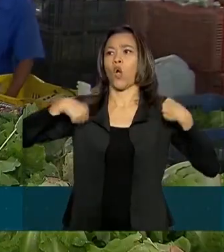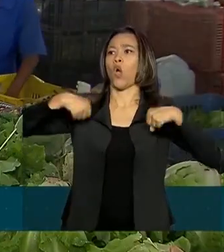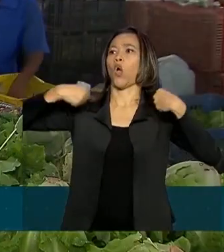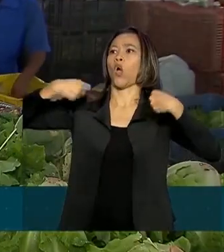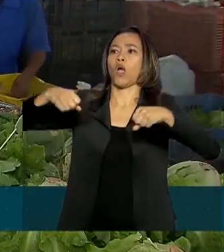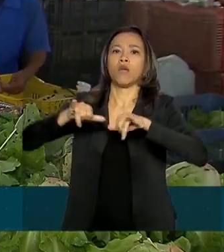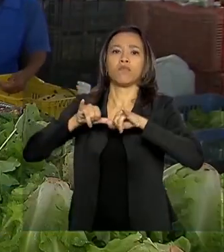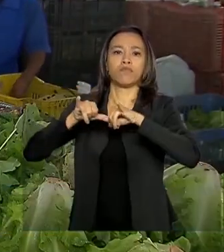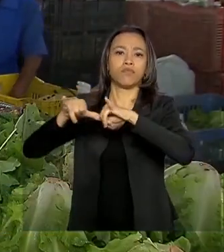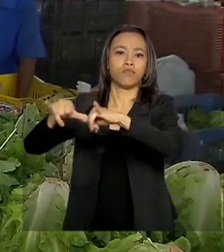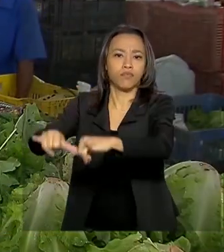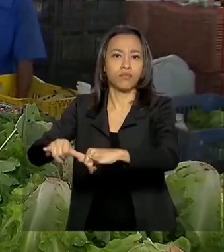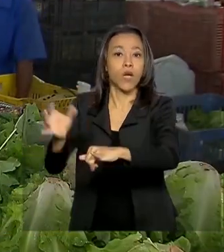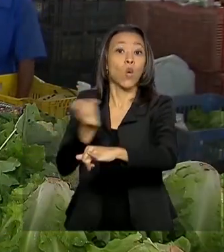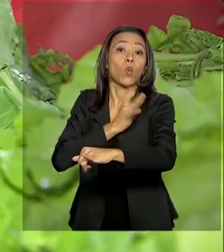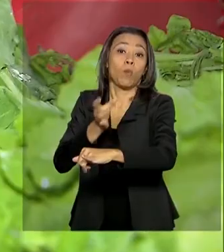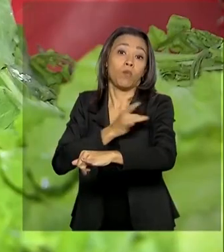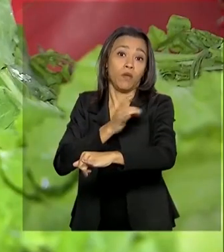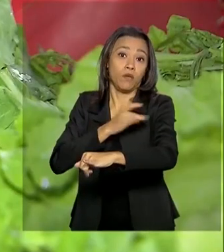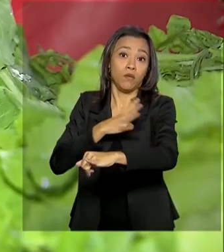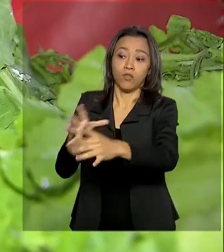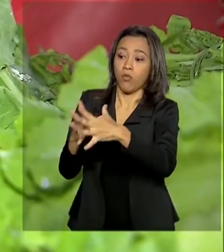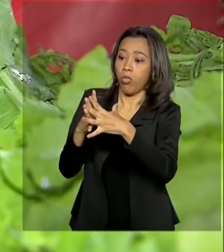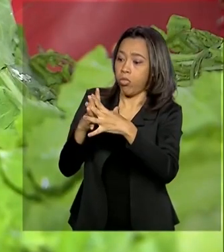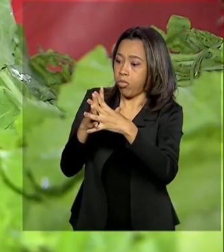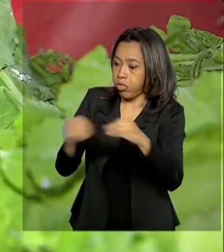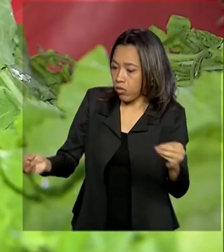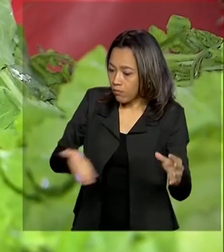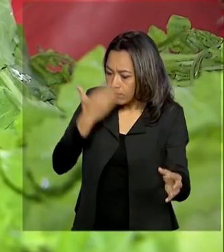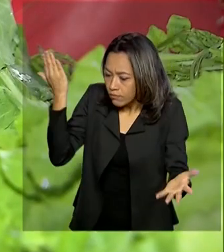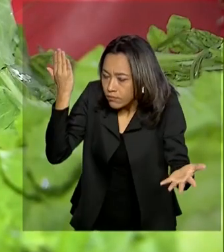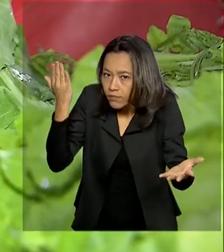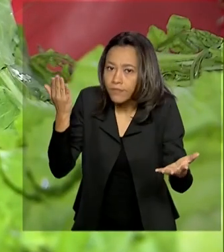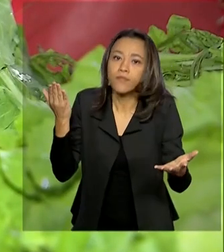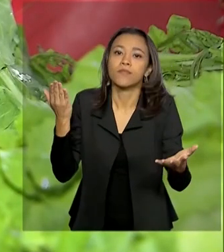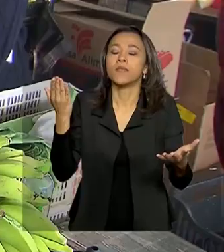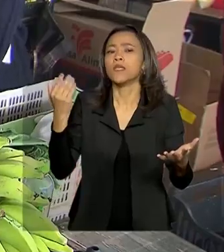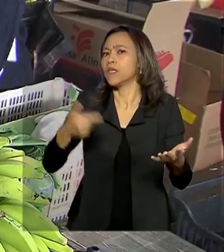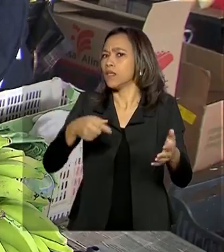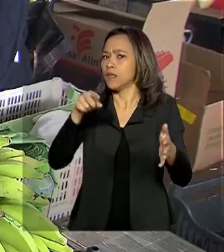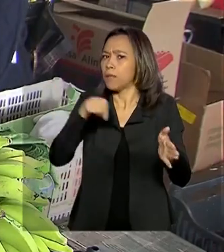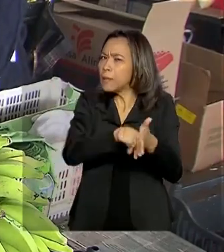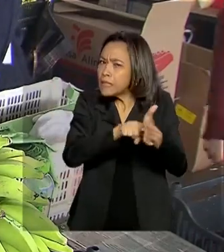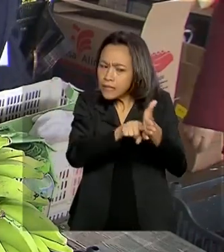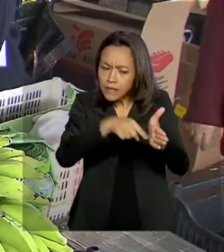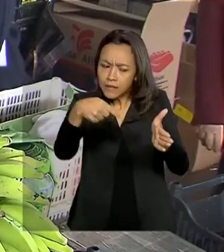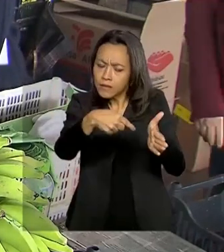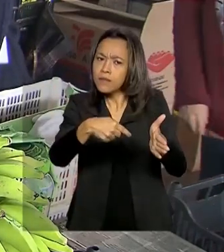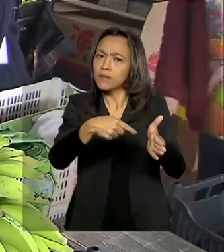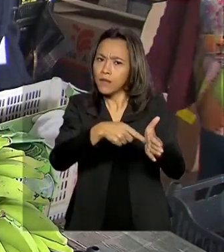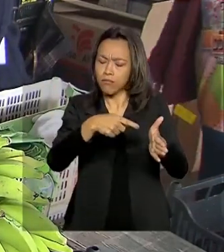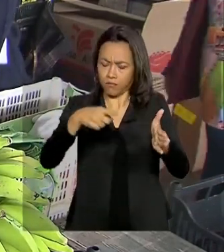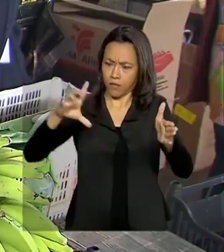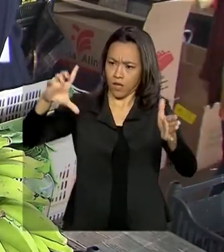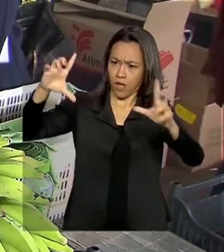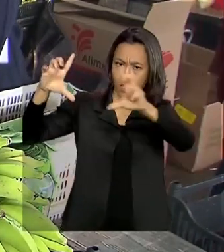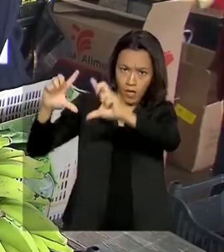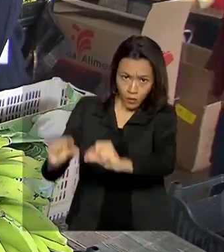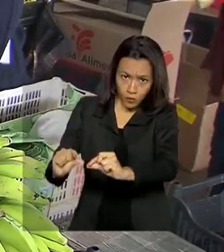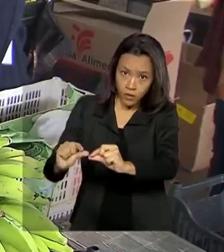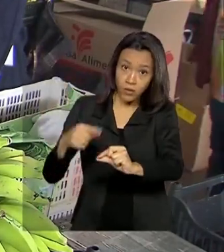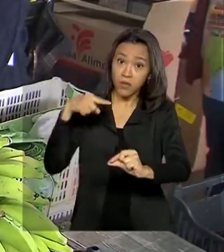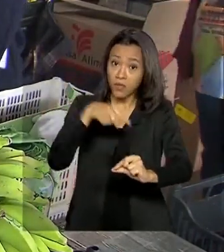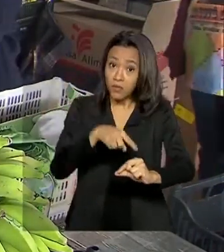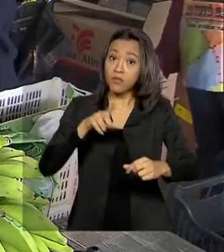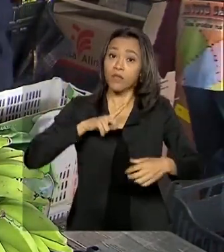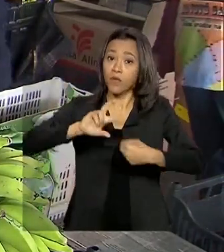com medo do desabastecimento. Ainda de acordo com a pesquisa, dias depois, o fluxo de compras caiu, repercutindo